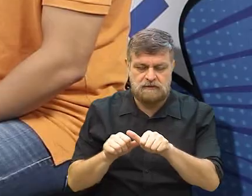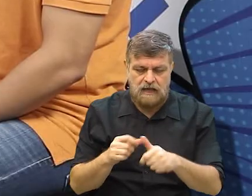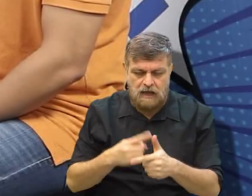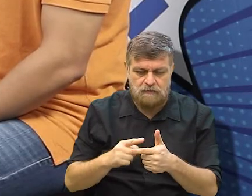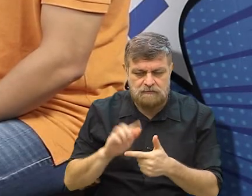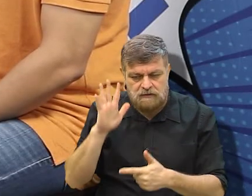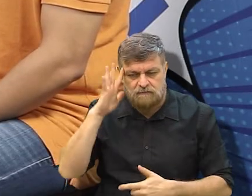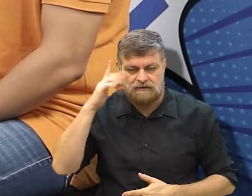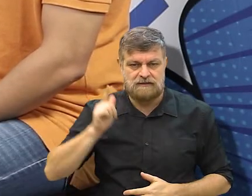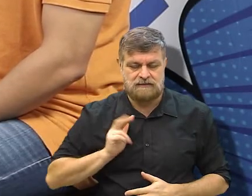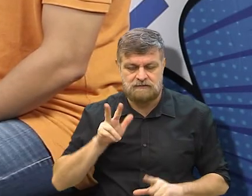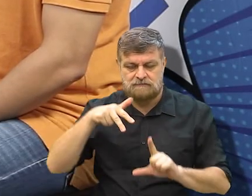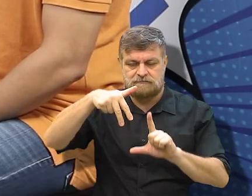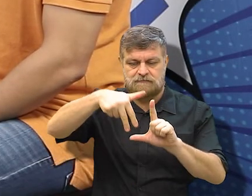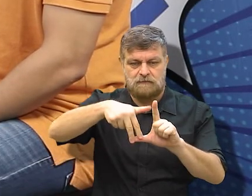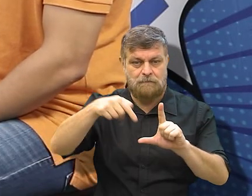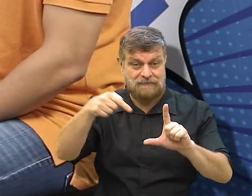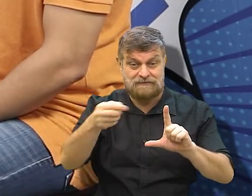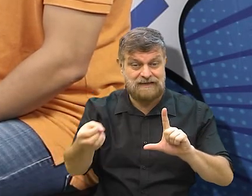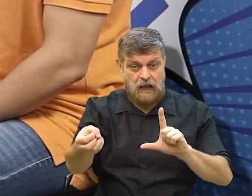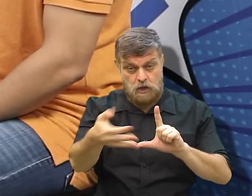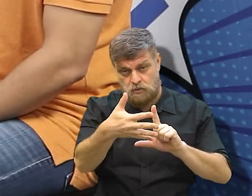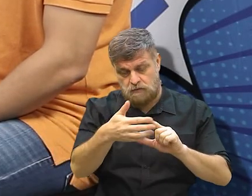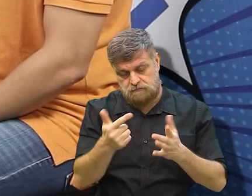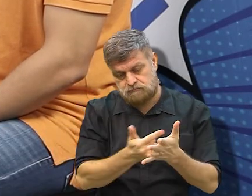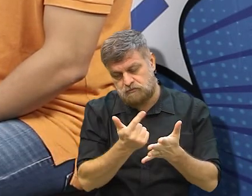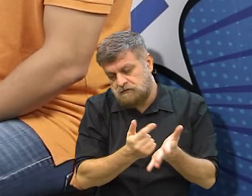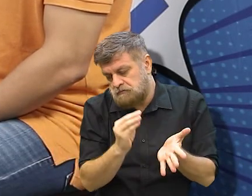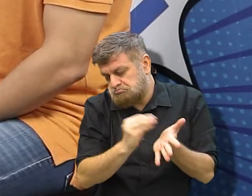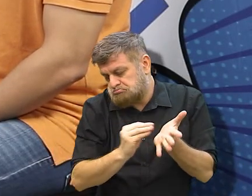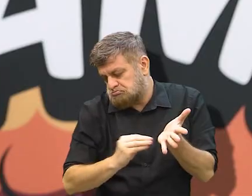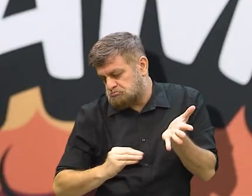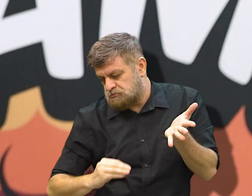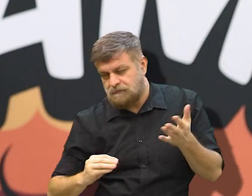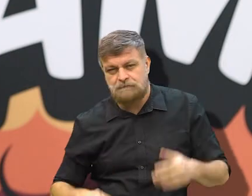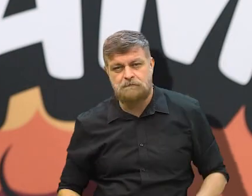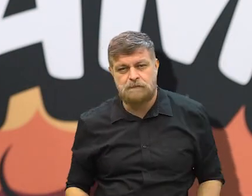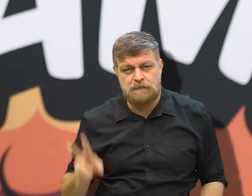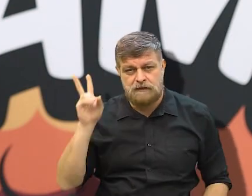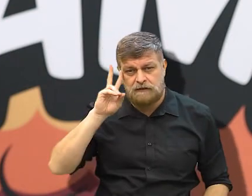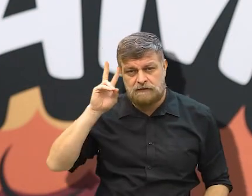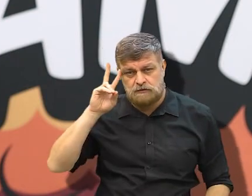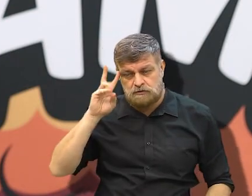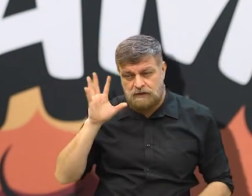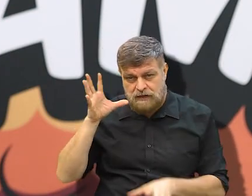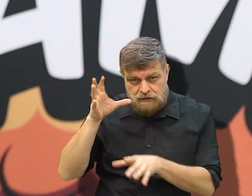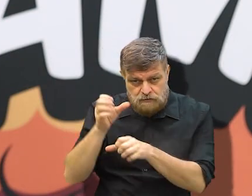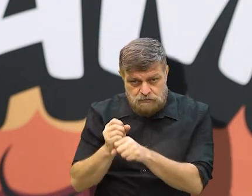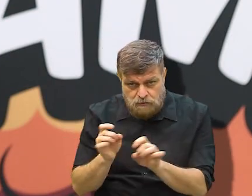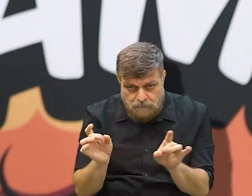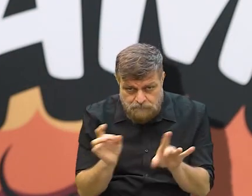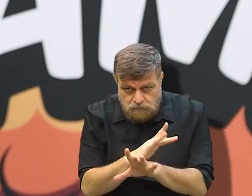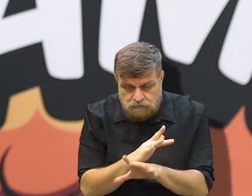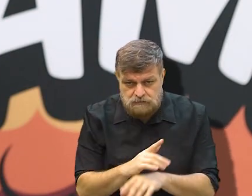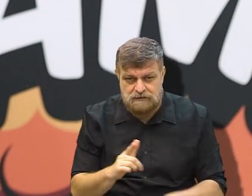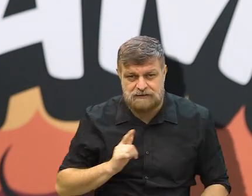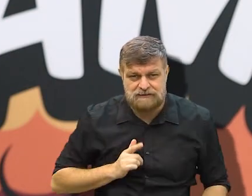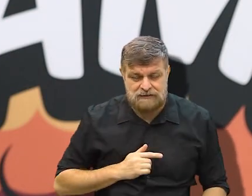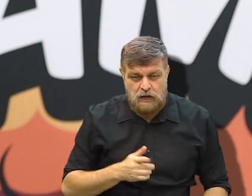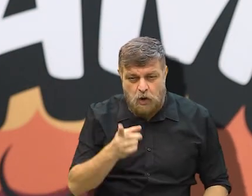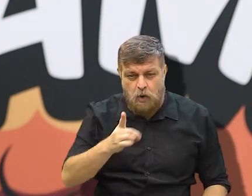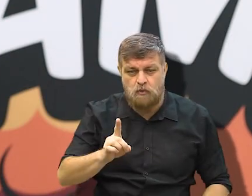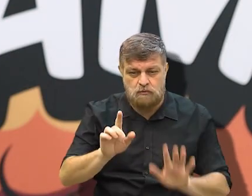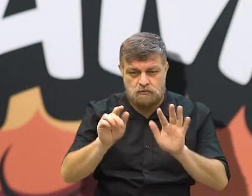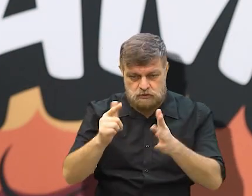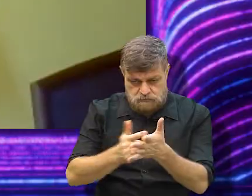conseguir a solução com um personagem novo. Ou com uma situação nova que você coloca no livro. E toda a sua história já está prontinha. Até